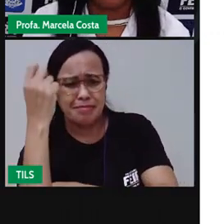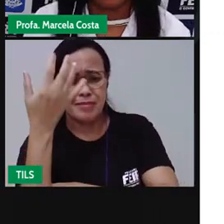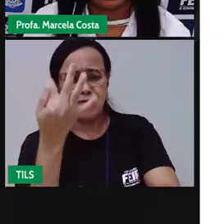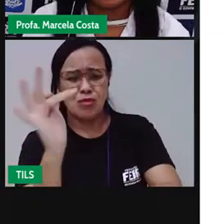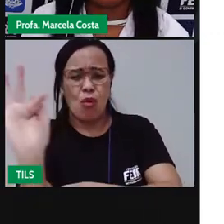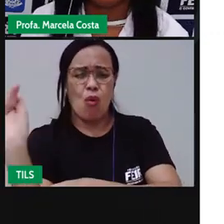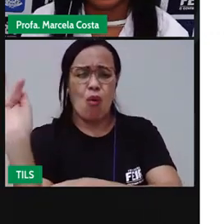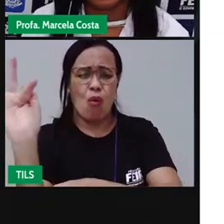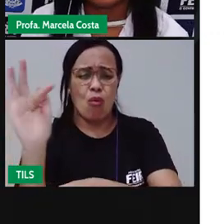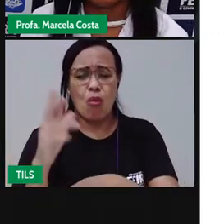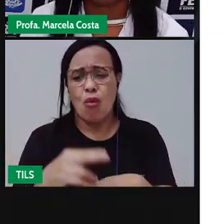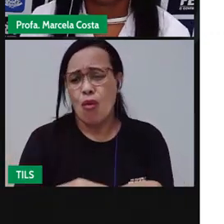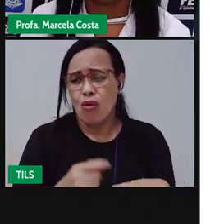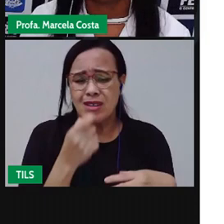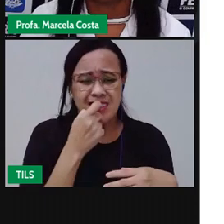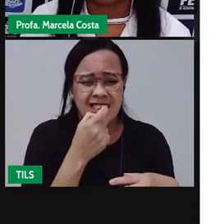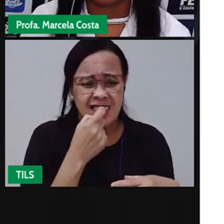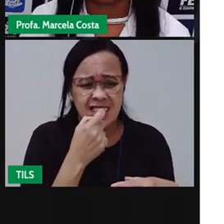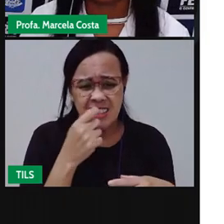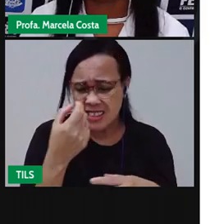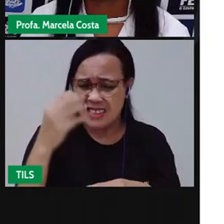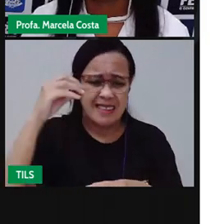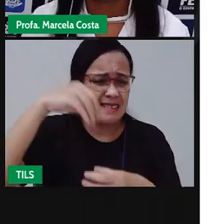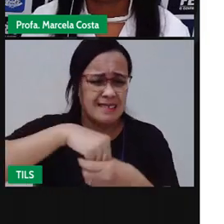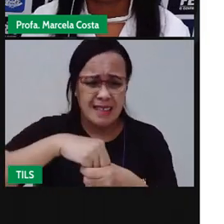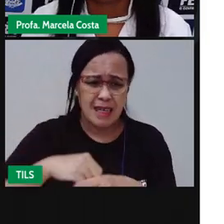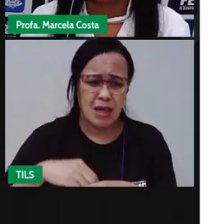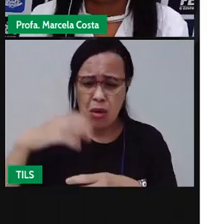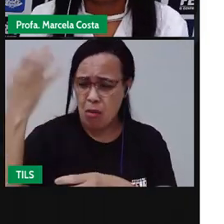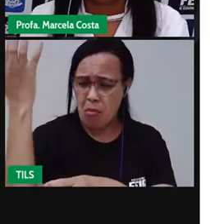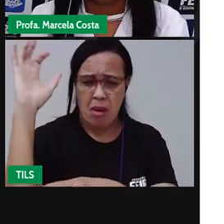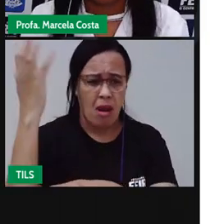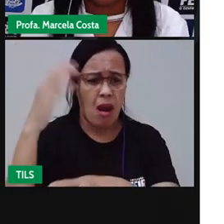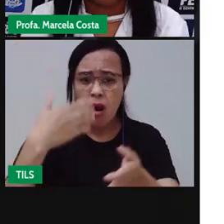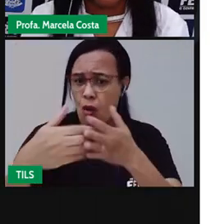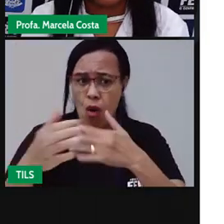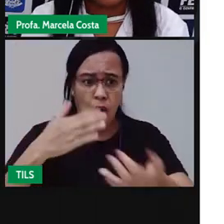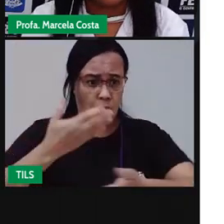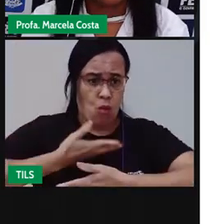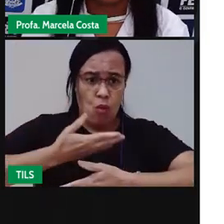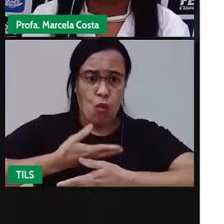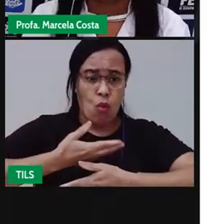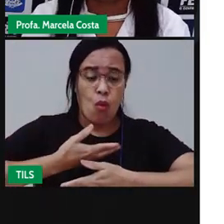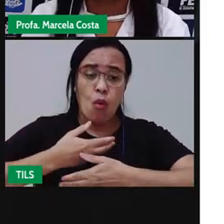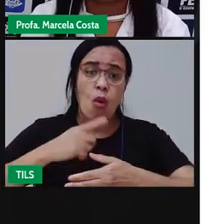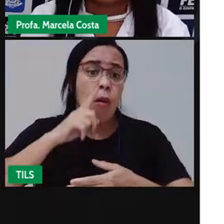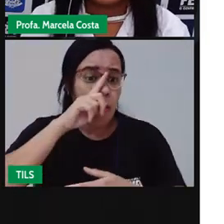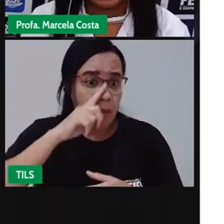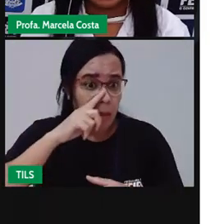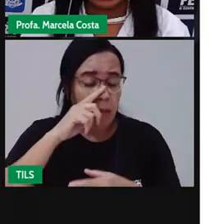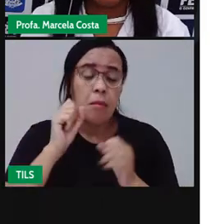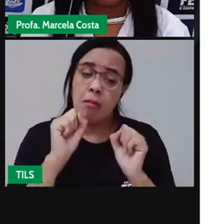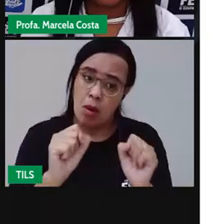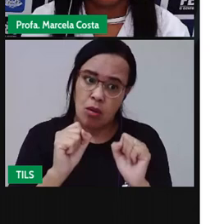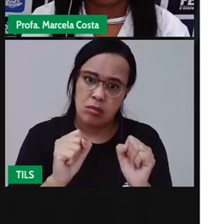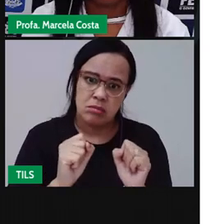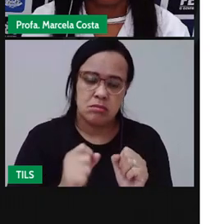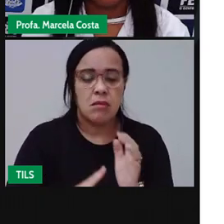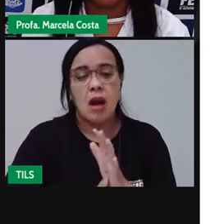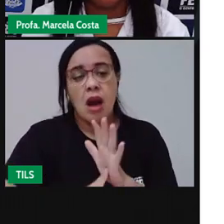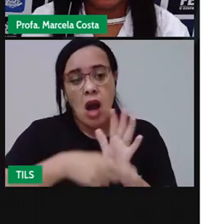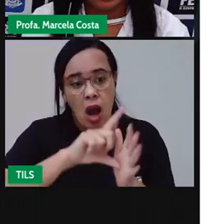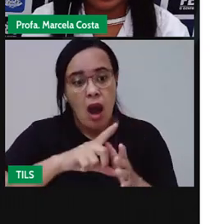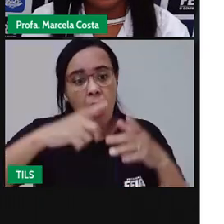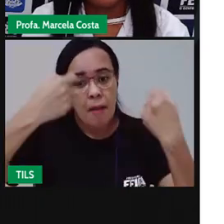osso da perna, do braço. Então, é muito importante secar o